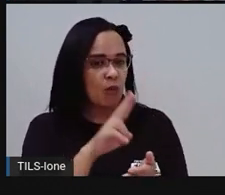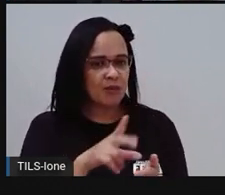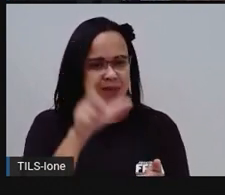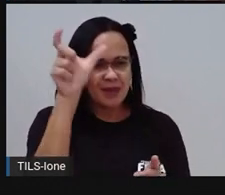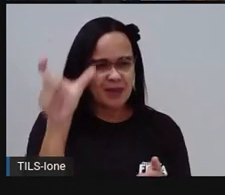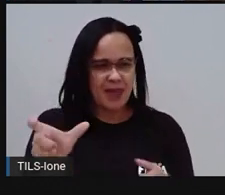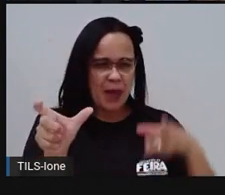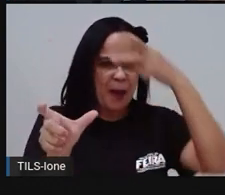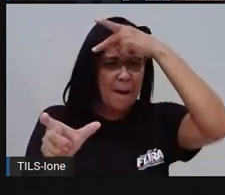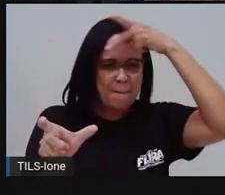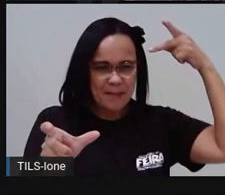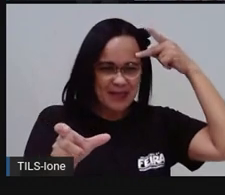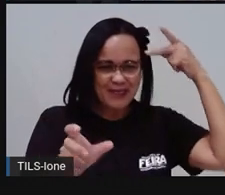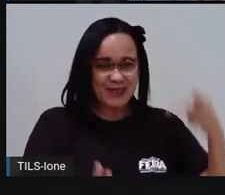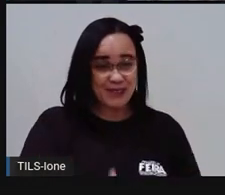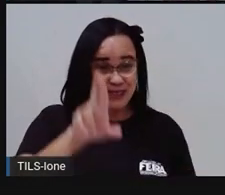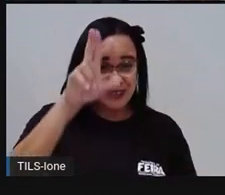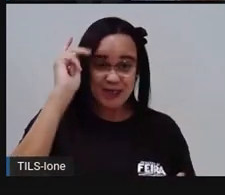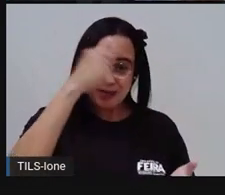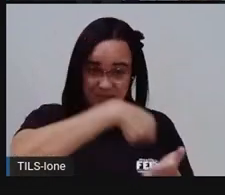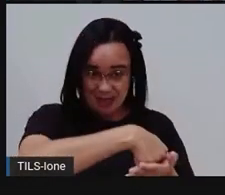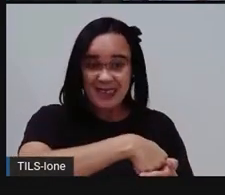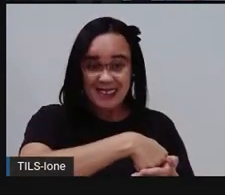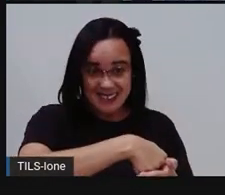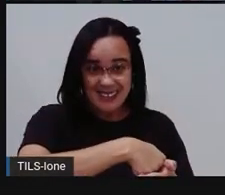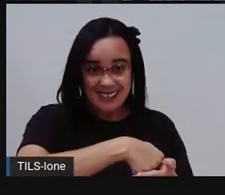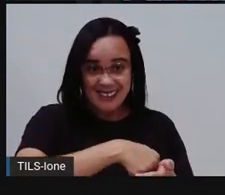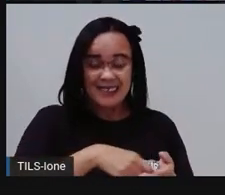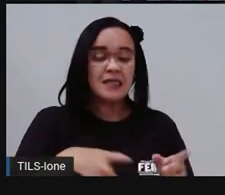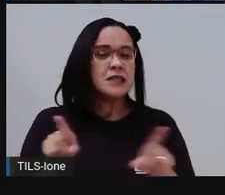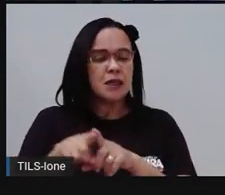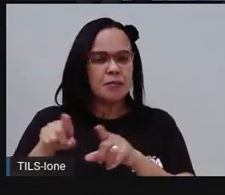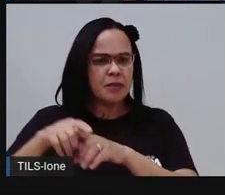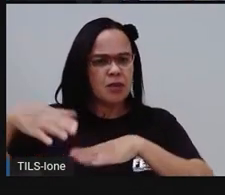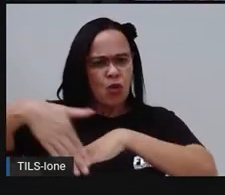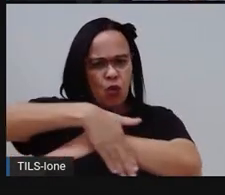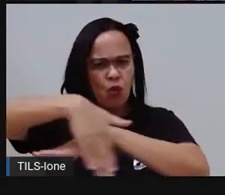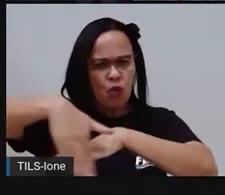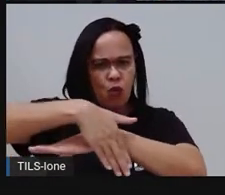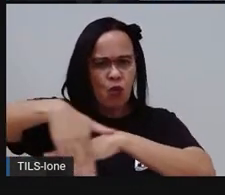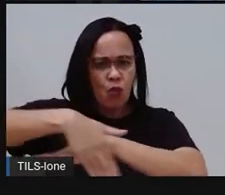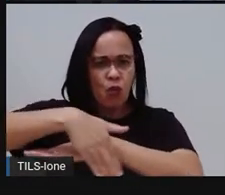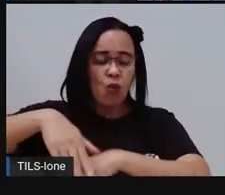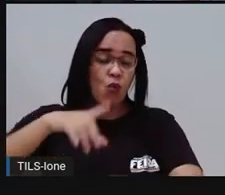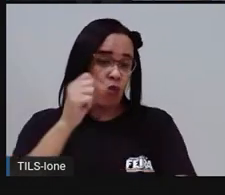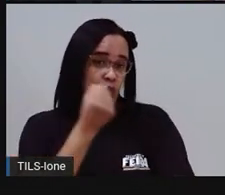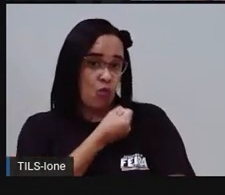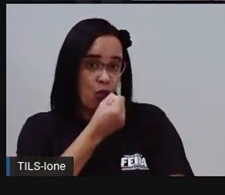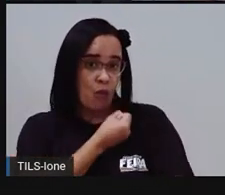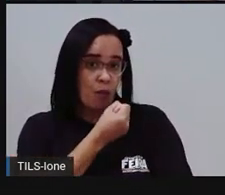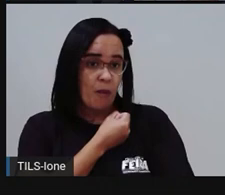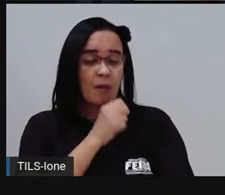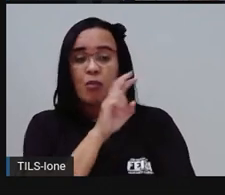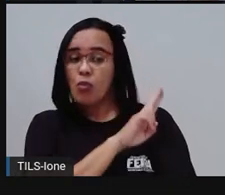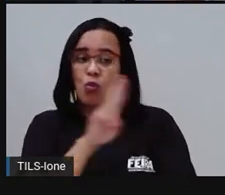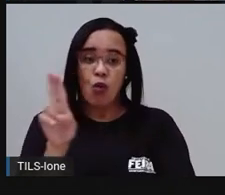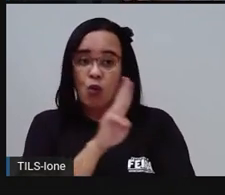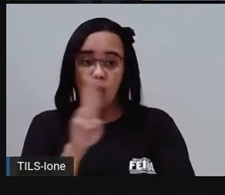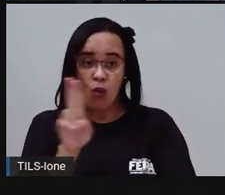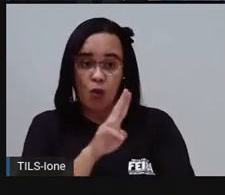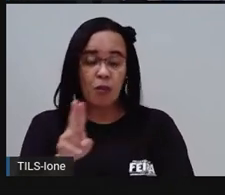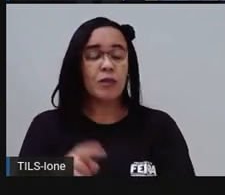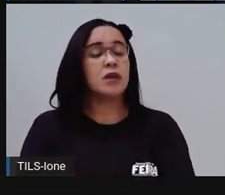vem dizendo o número, o endereço, o número da rua, o nome do bairro, o nome da